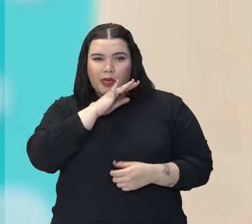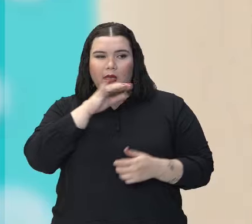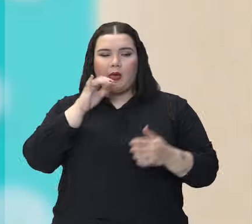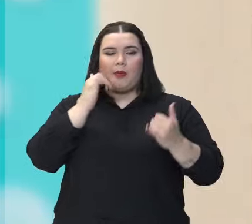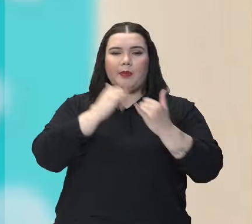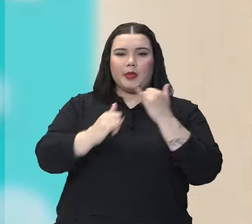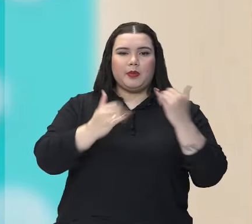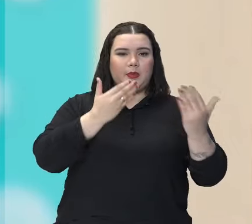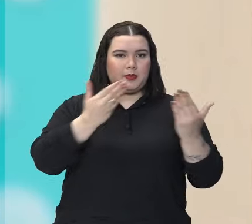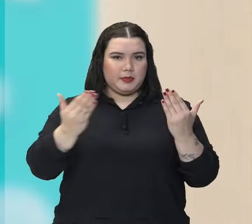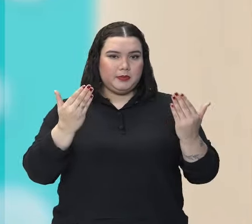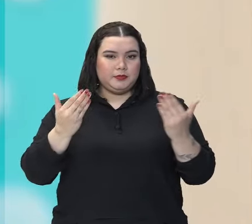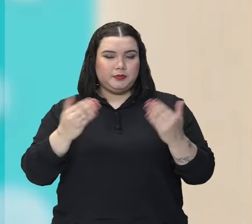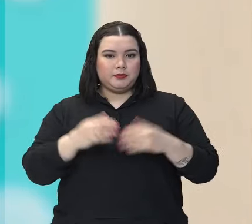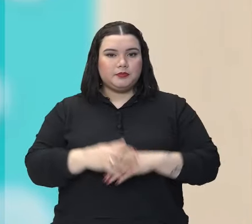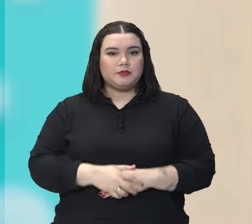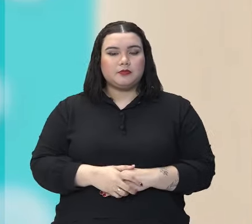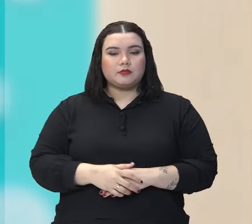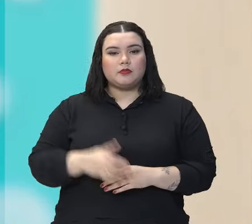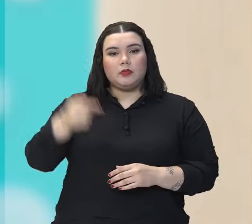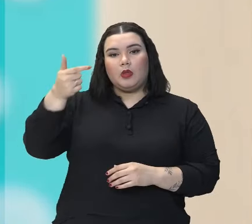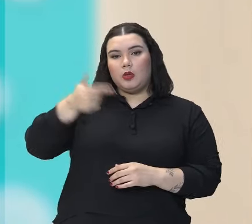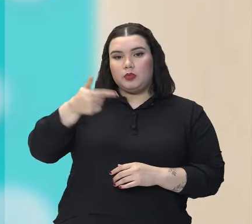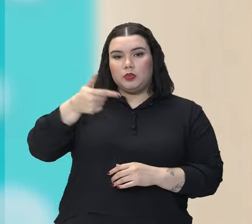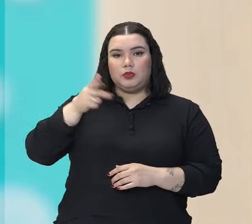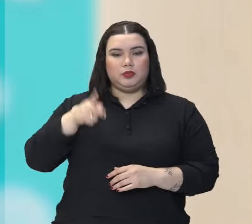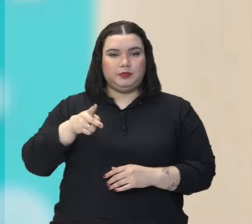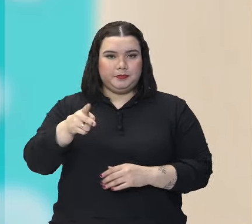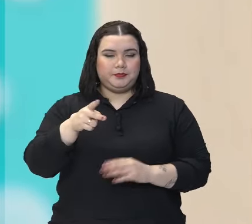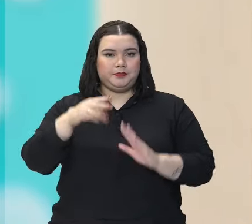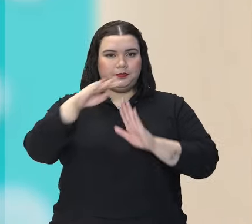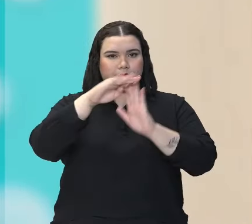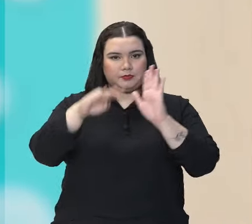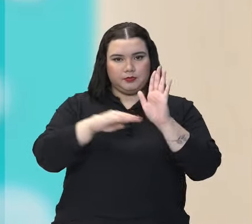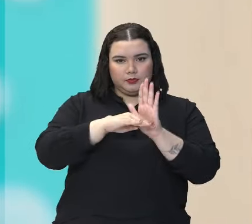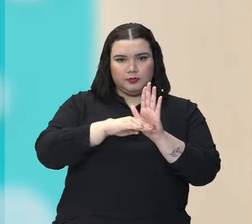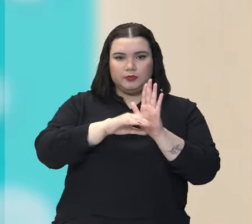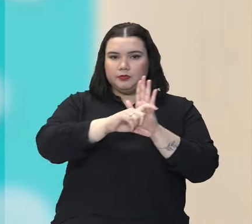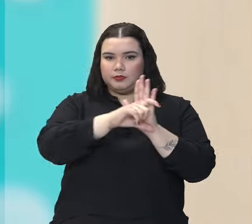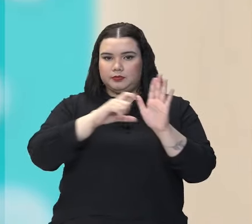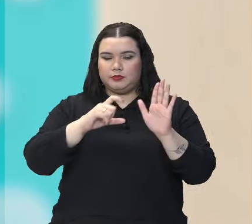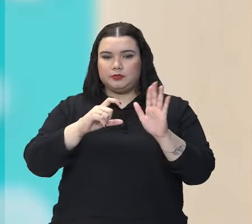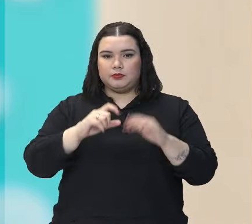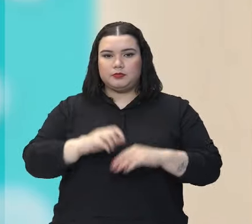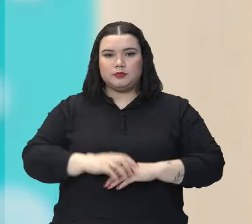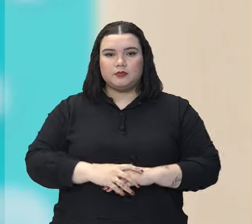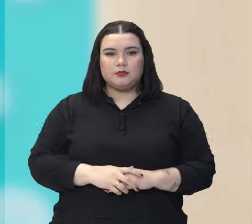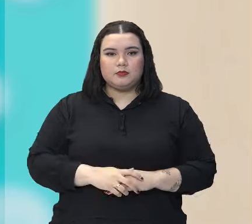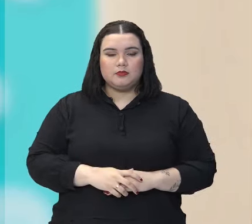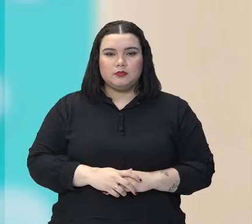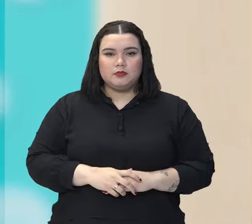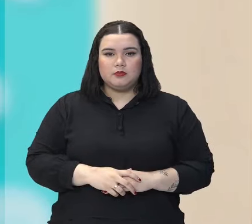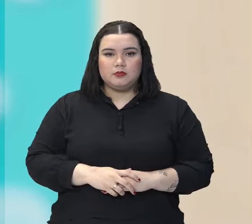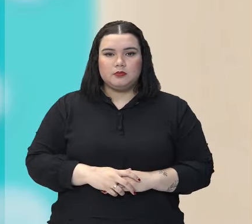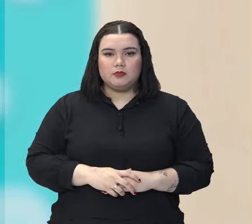no fragmento de número 2, também continuando, com o fragmento de Vidas Secas, a gente vai verificar outras